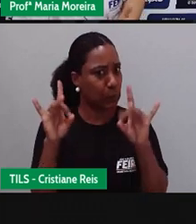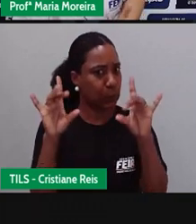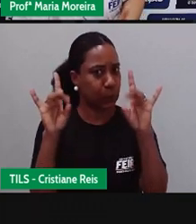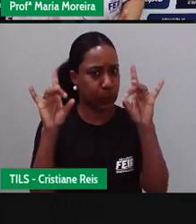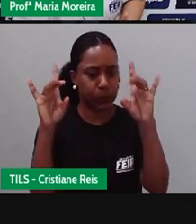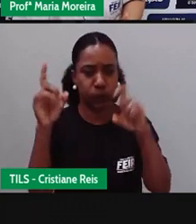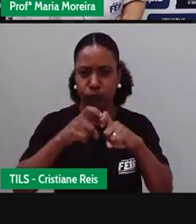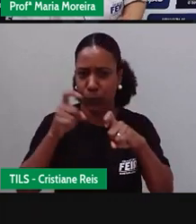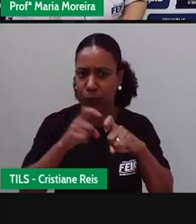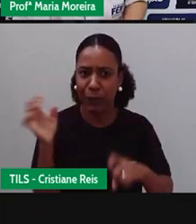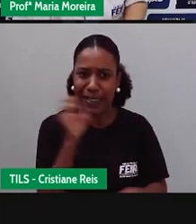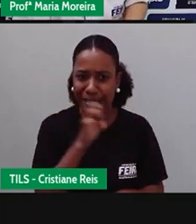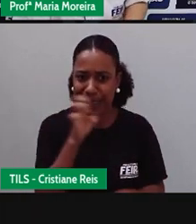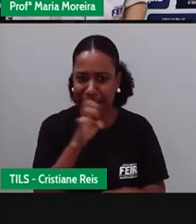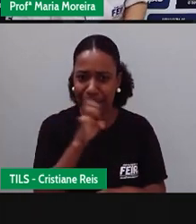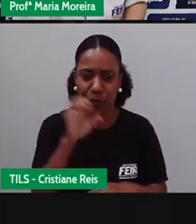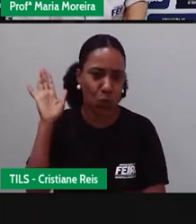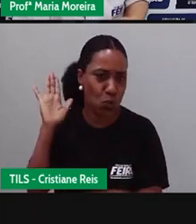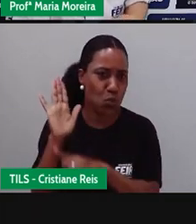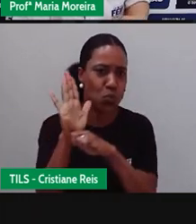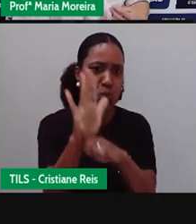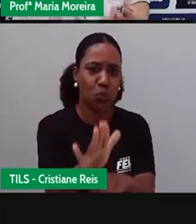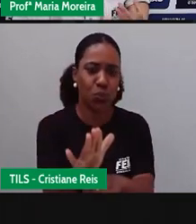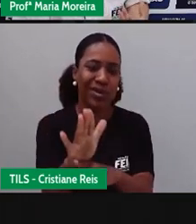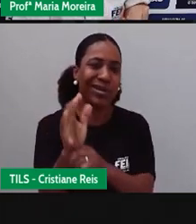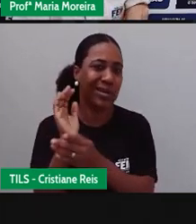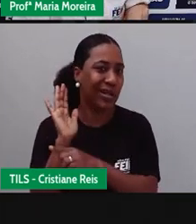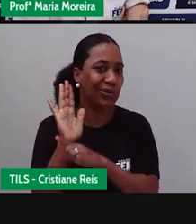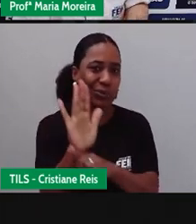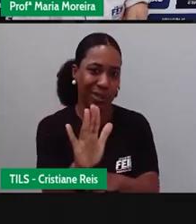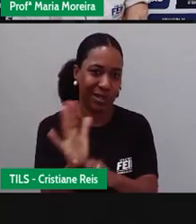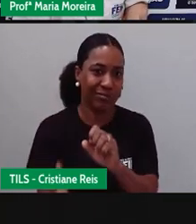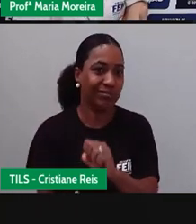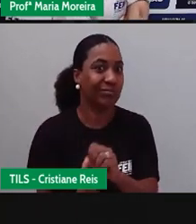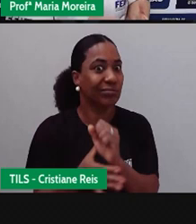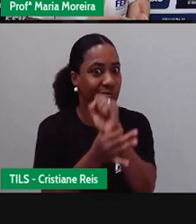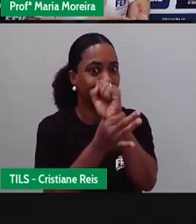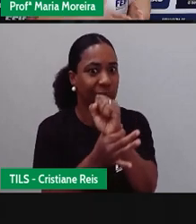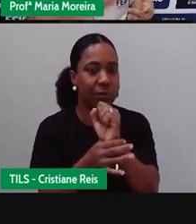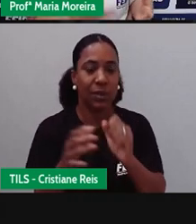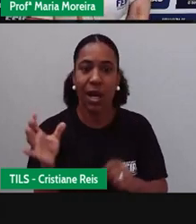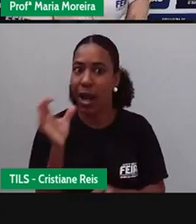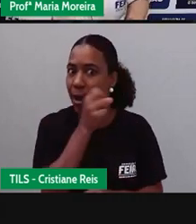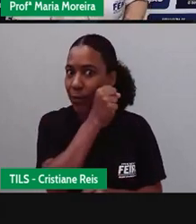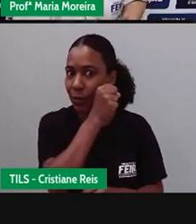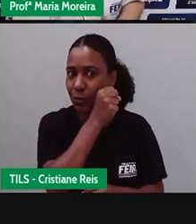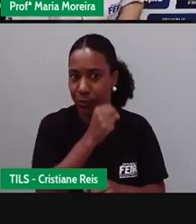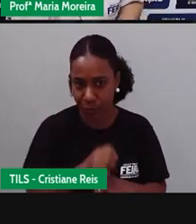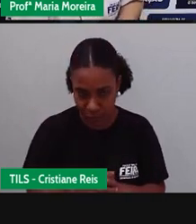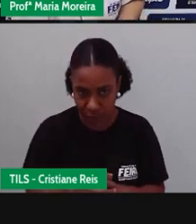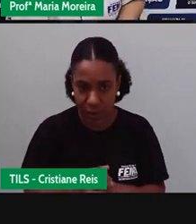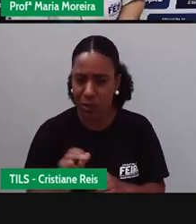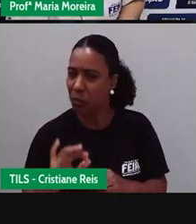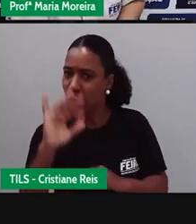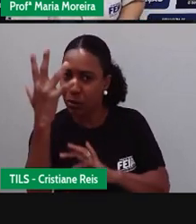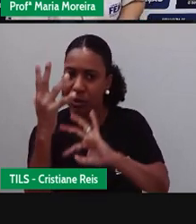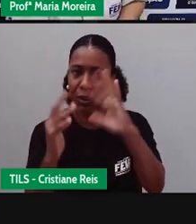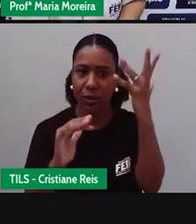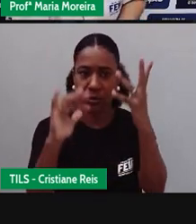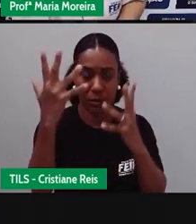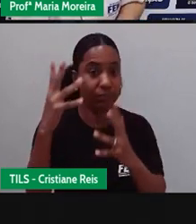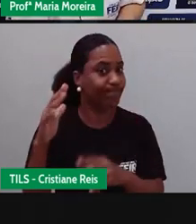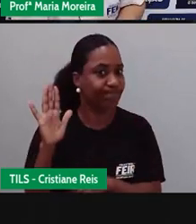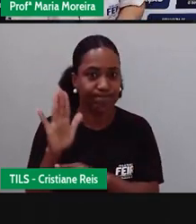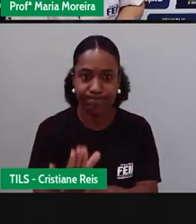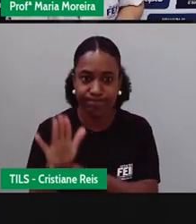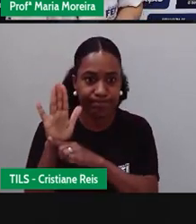Eles prestam socorro imediato e acompanham as pessoas doentes ou acidentadas até onde? O hospital.